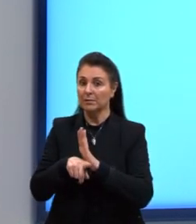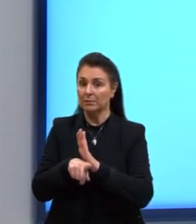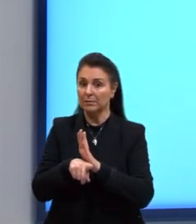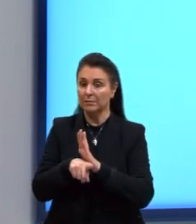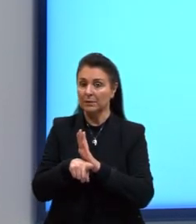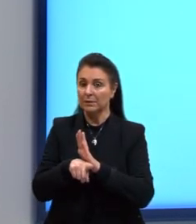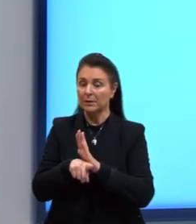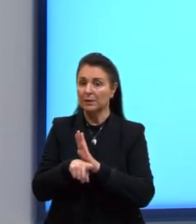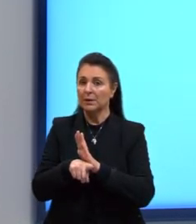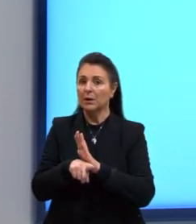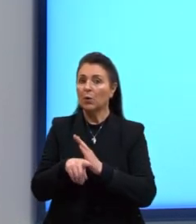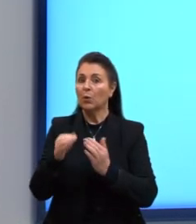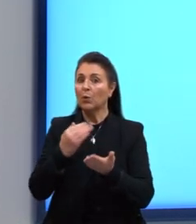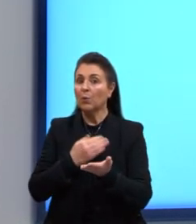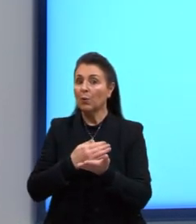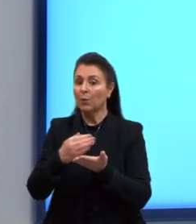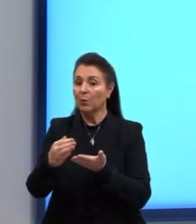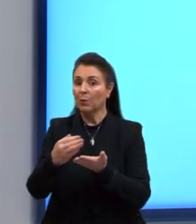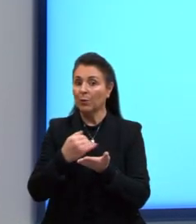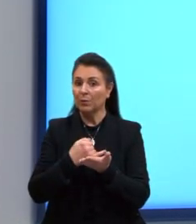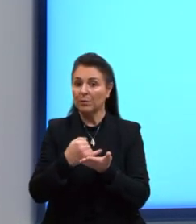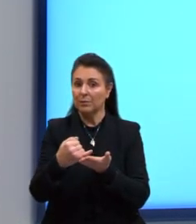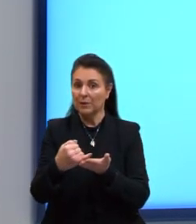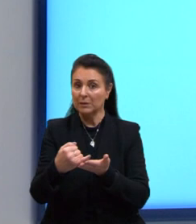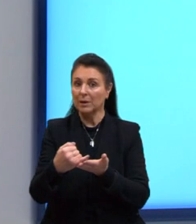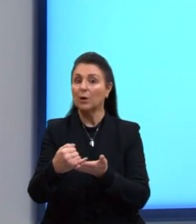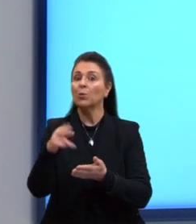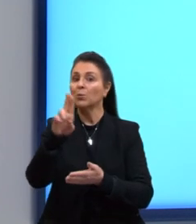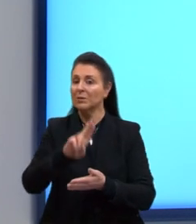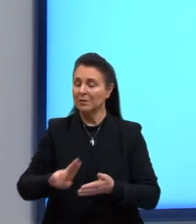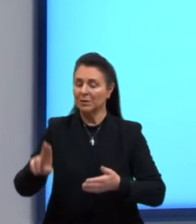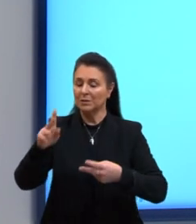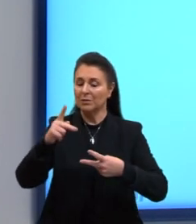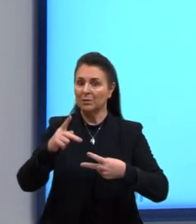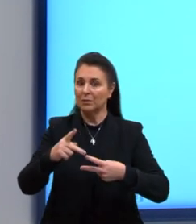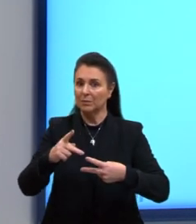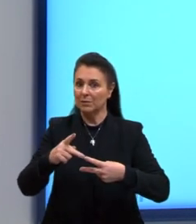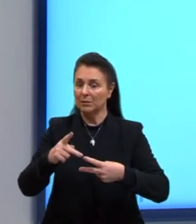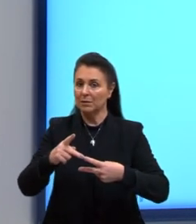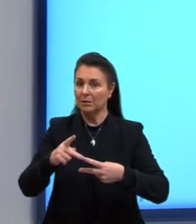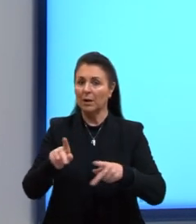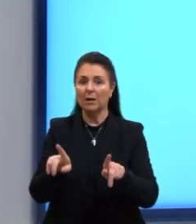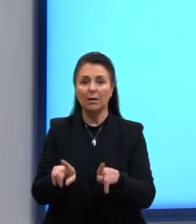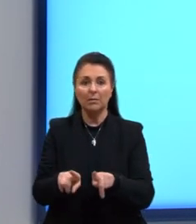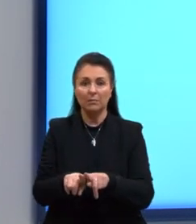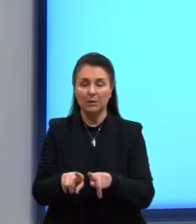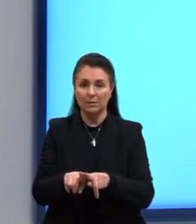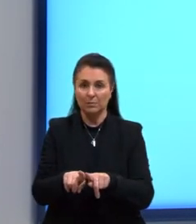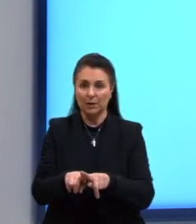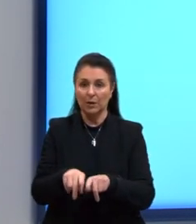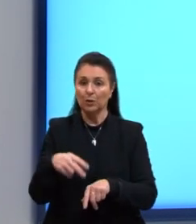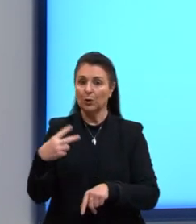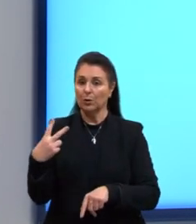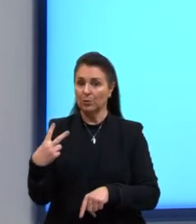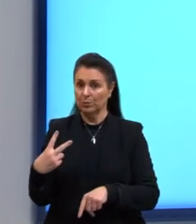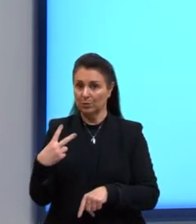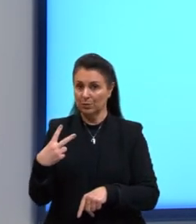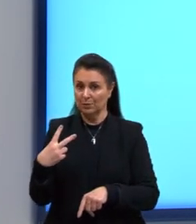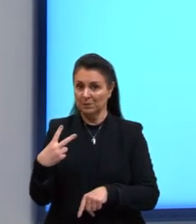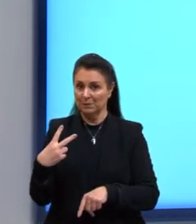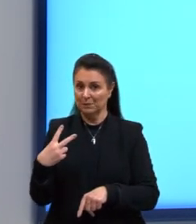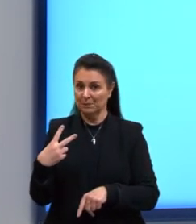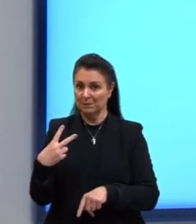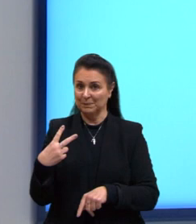vai se iniciar também com uma preposição. Sendo a mesma nos dois casos aqui.